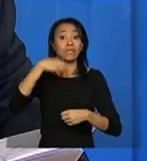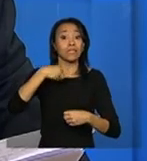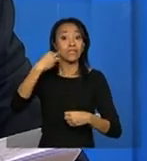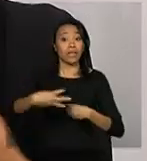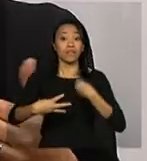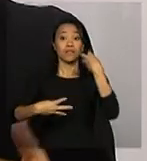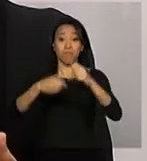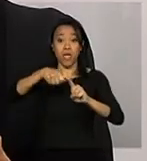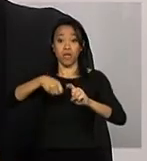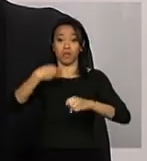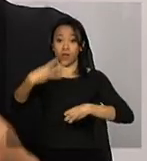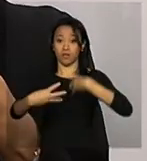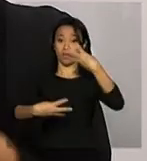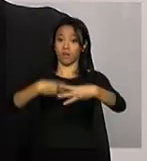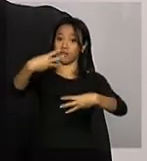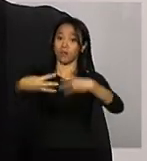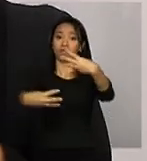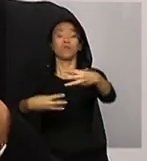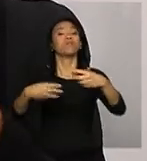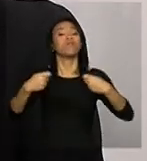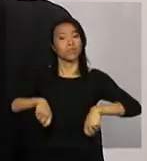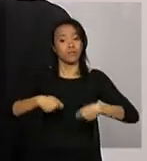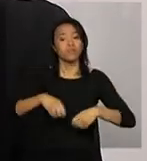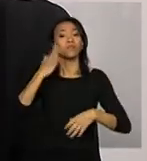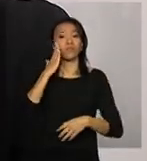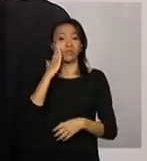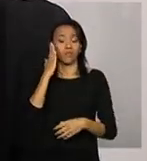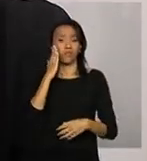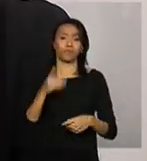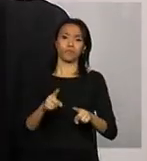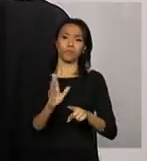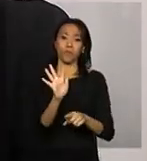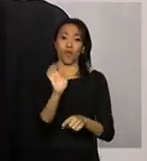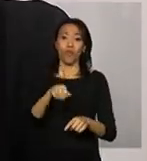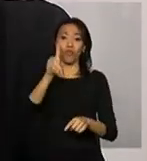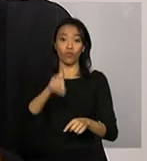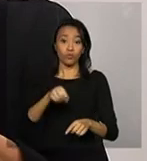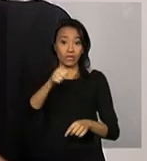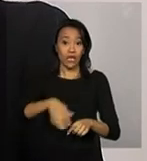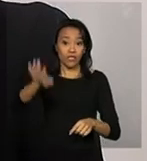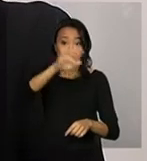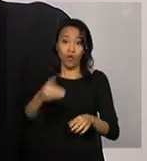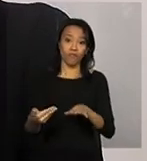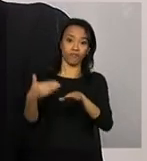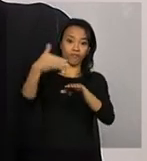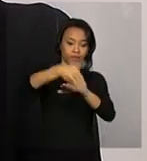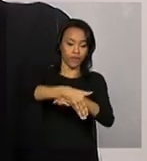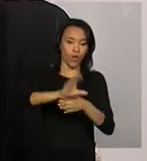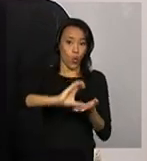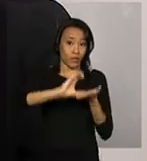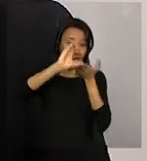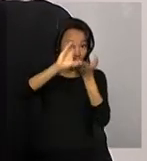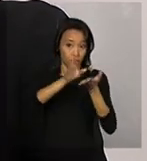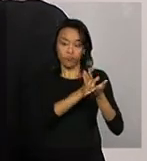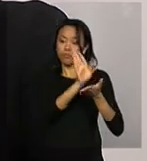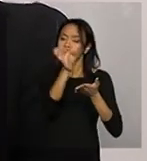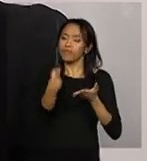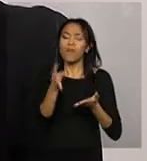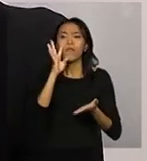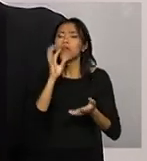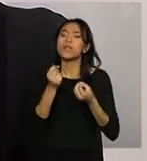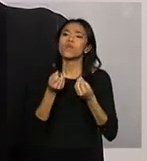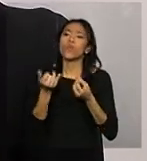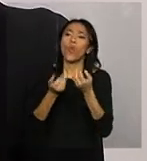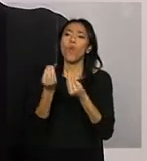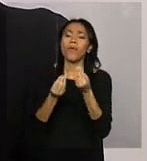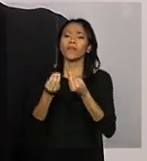o Conselho Nacional. Trimestralmente, o Fundo Nacional vai ao Conselho Nacional de Assistência Social prestar esclarecimentos, apresentar a sua